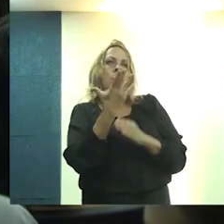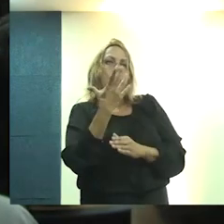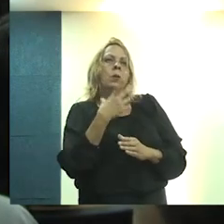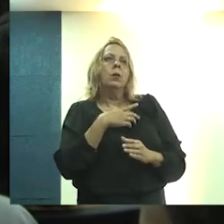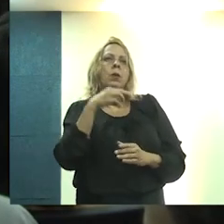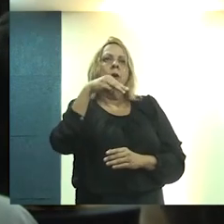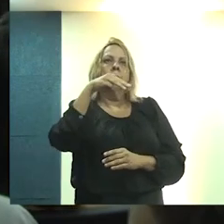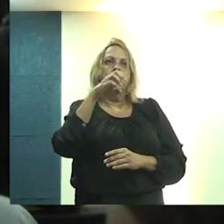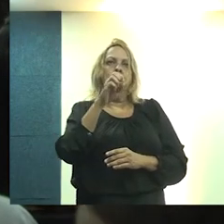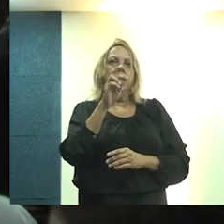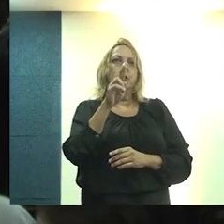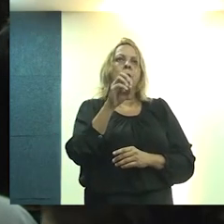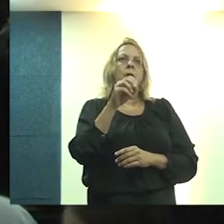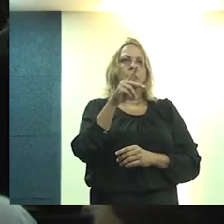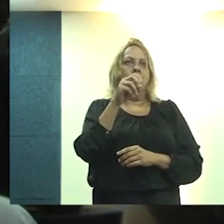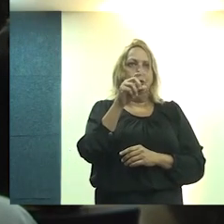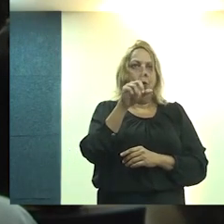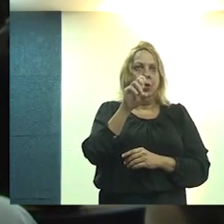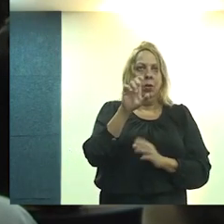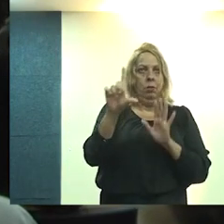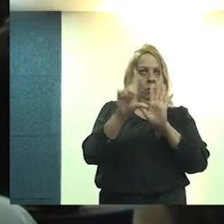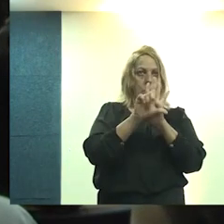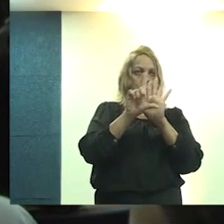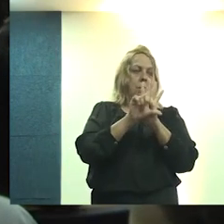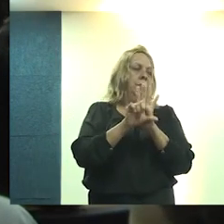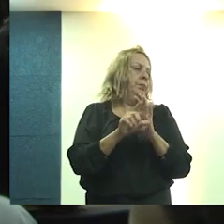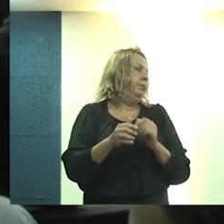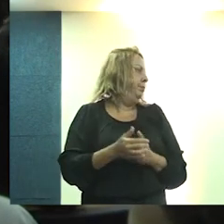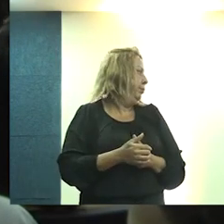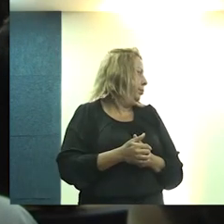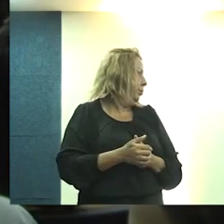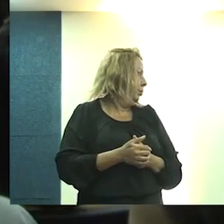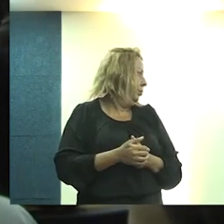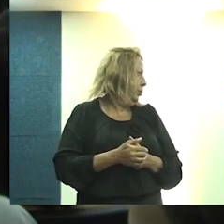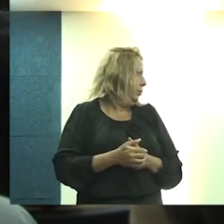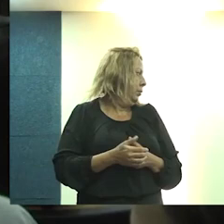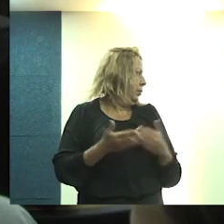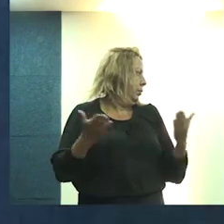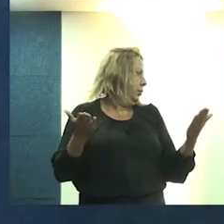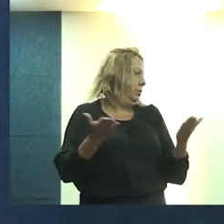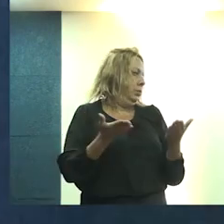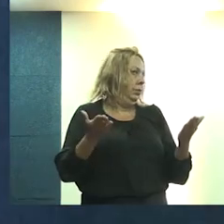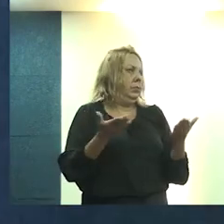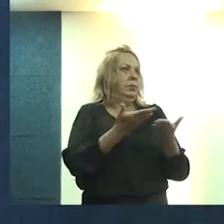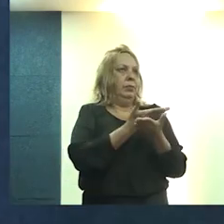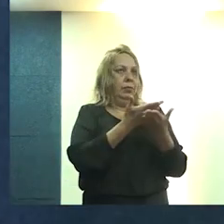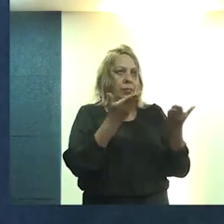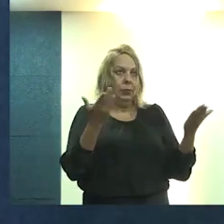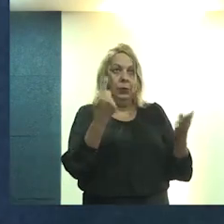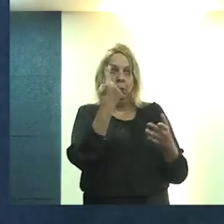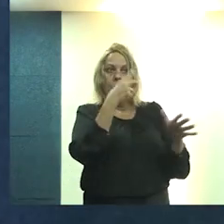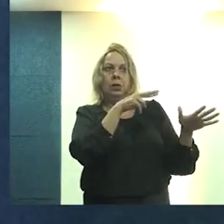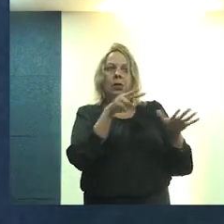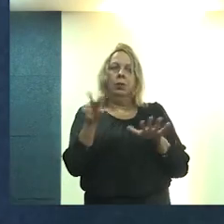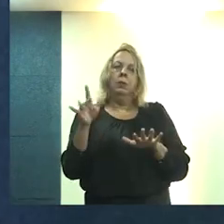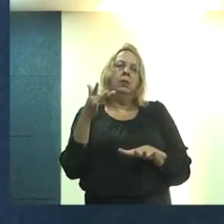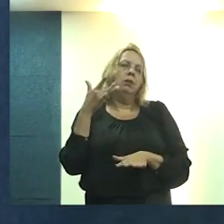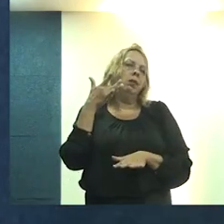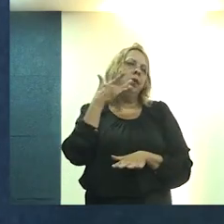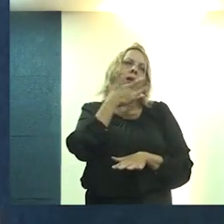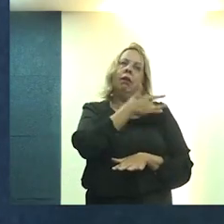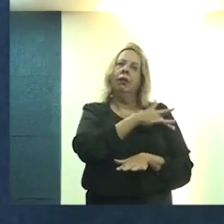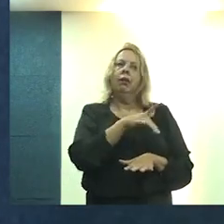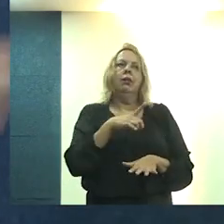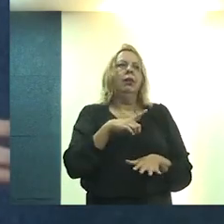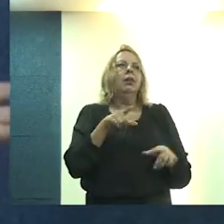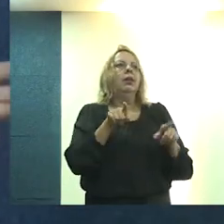das metrópoles, da legislação sobre metrópoles, agora aqui com vocês, uma semana deliciosa, estou